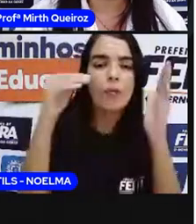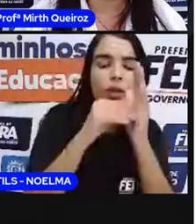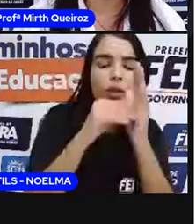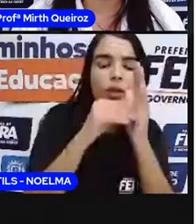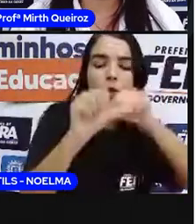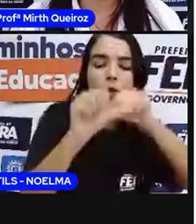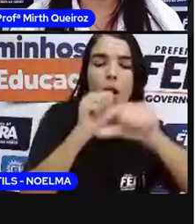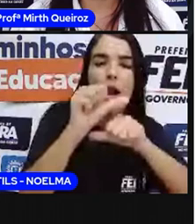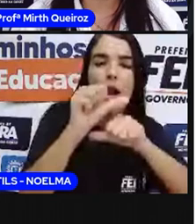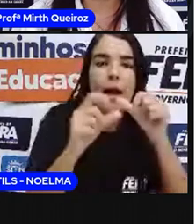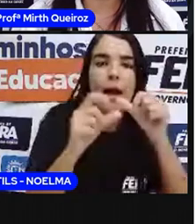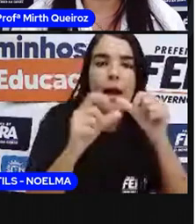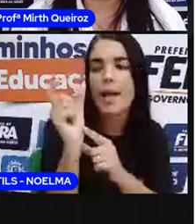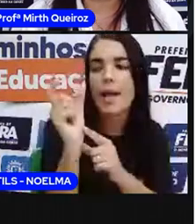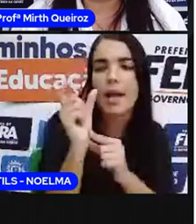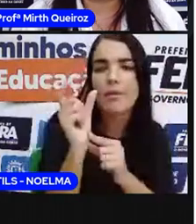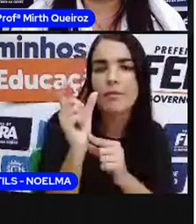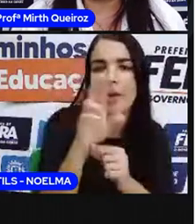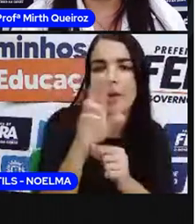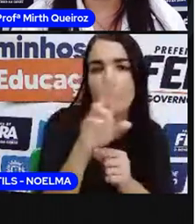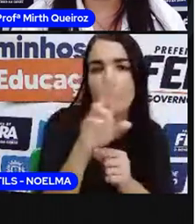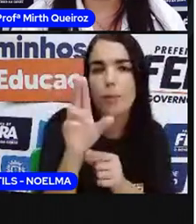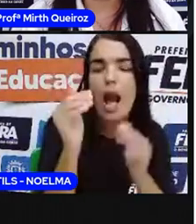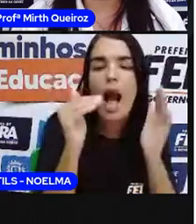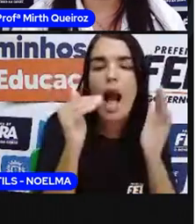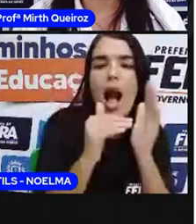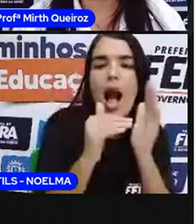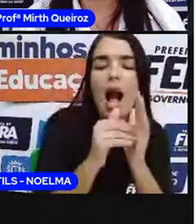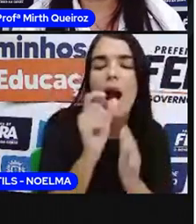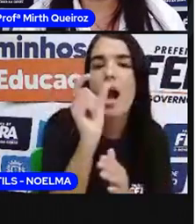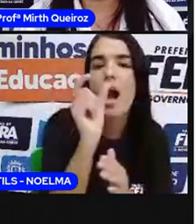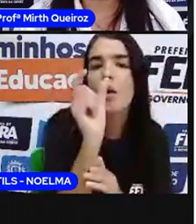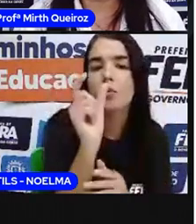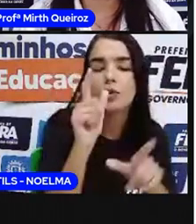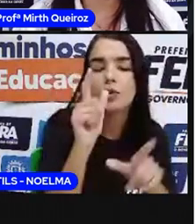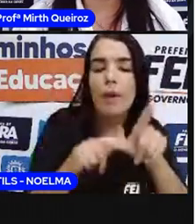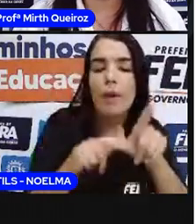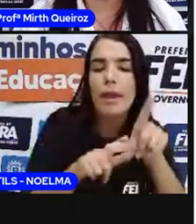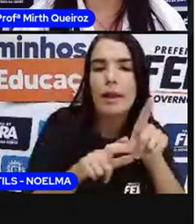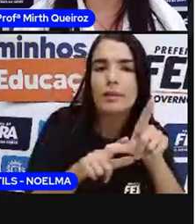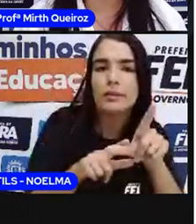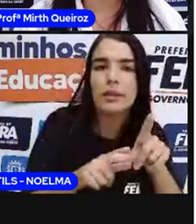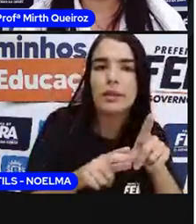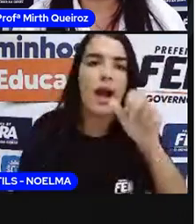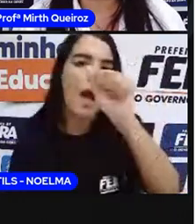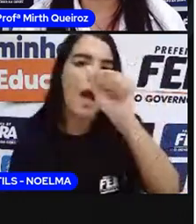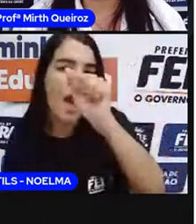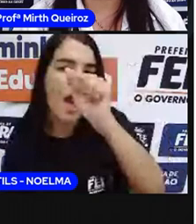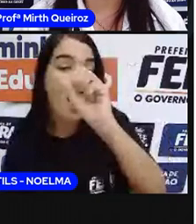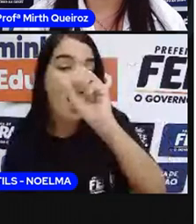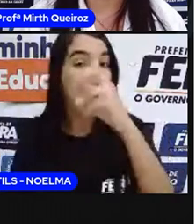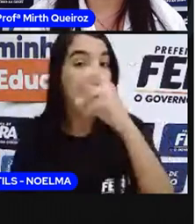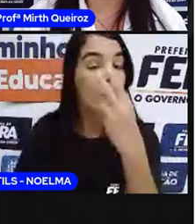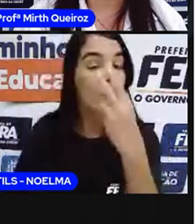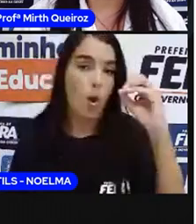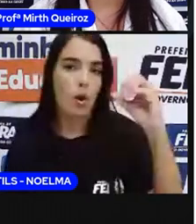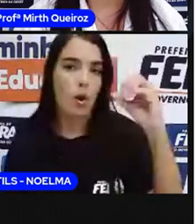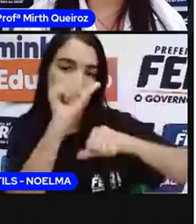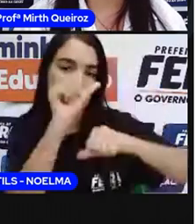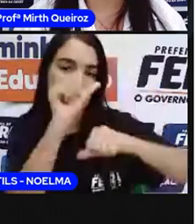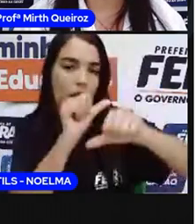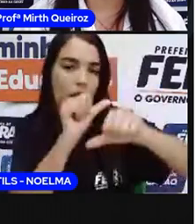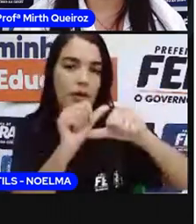o final da palavra. Desinência é você trocar o final da palavra por a ou o ou. O ou aluno é masculino.